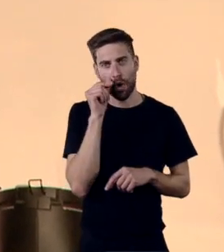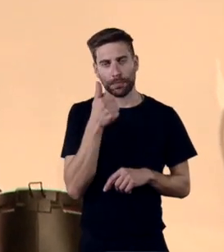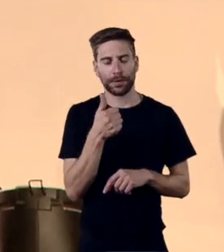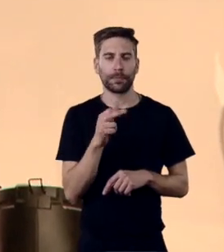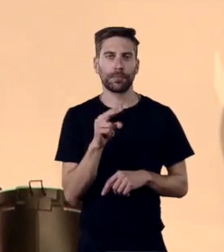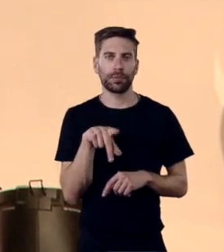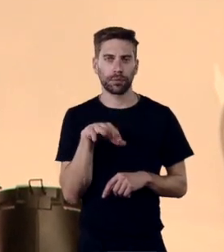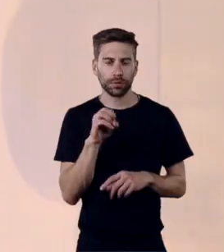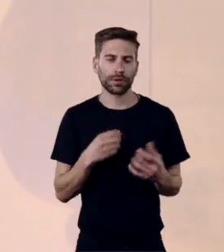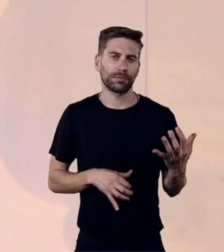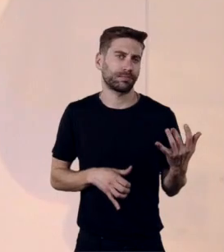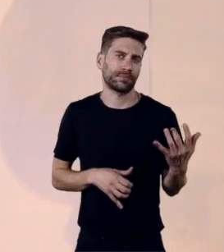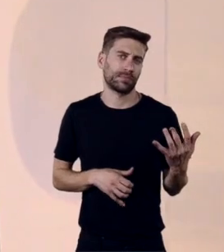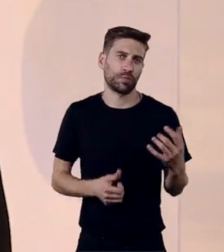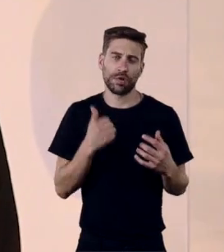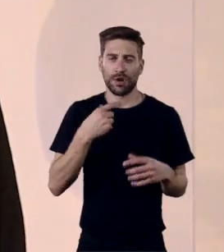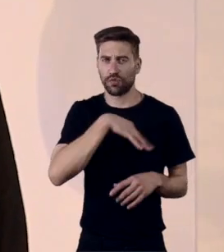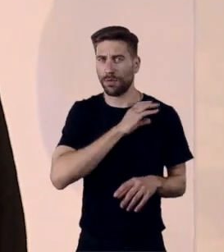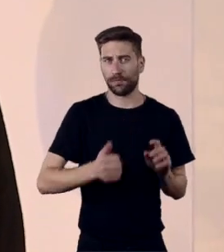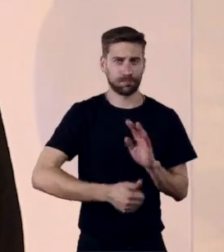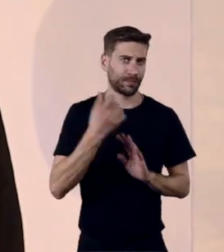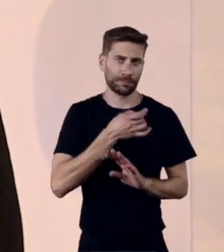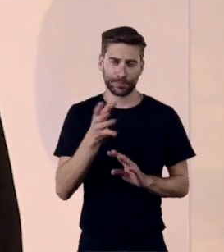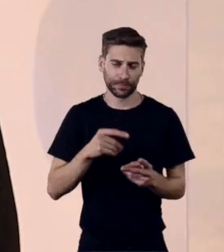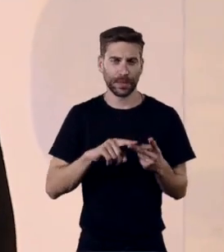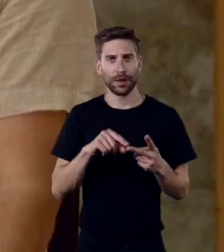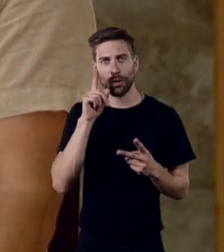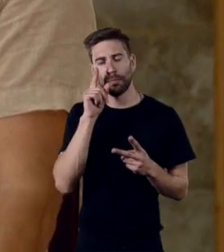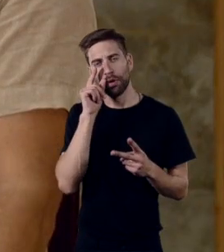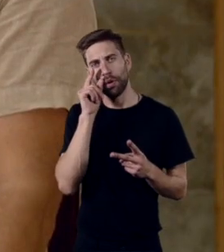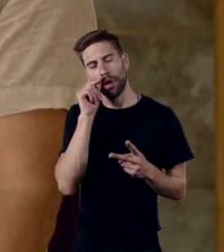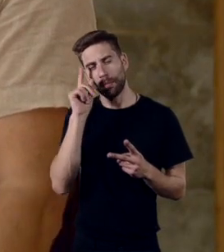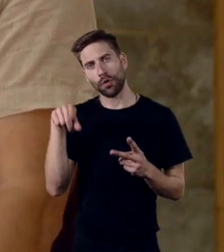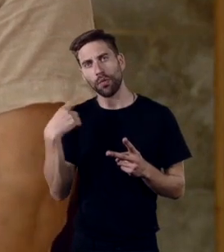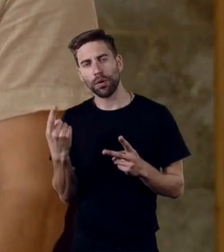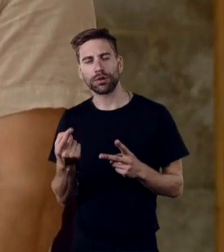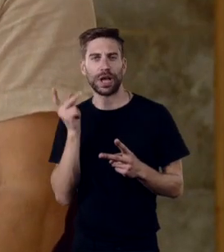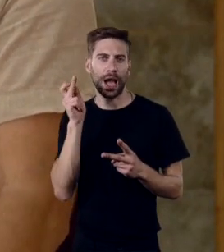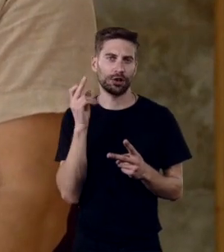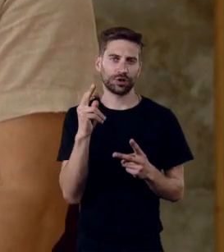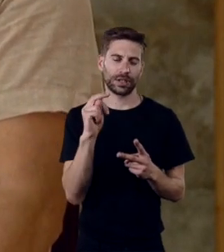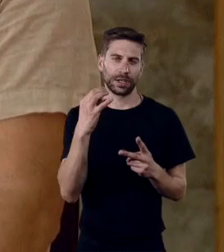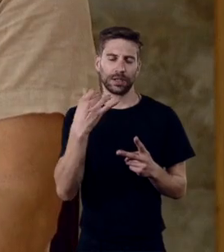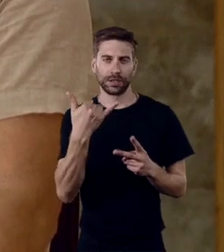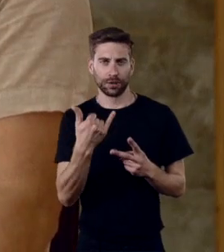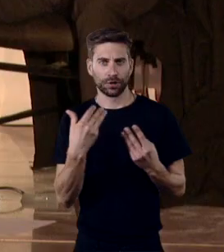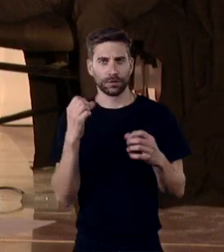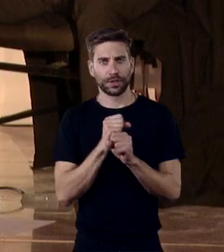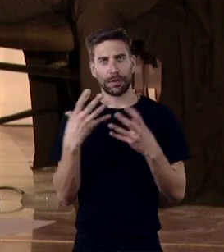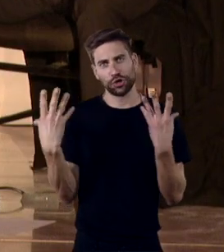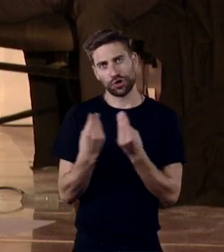guitarristas da atualidade em Coimbra. O Nuno Botelho, que me acompanha há 32 anos, é quase uma alma gêmea que eu tenho na música.